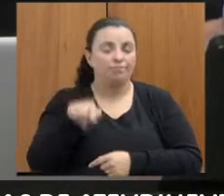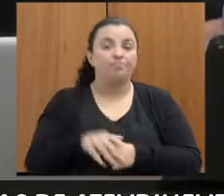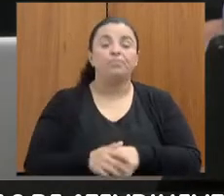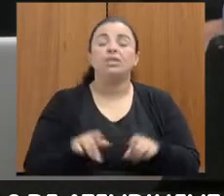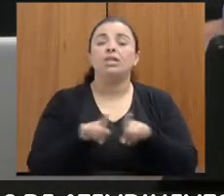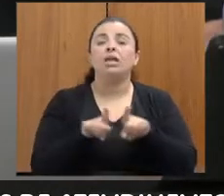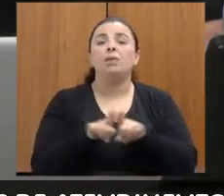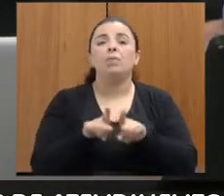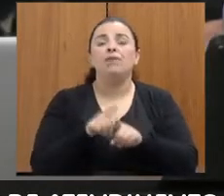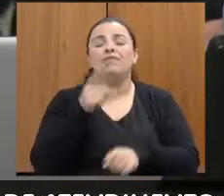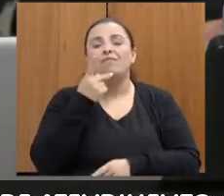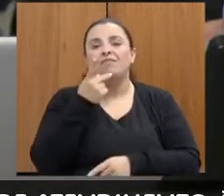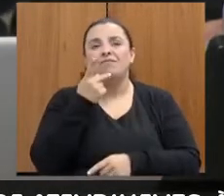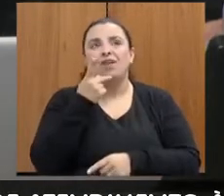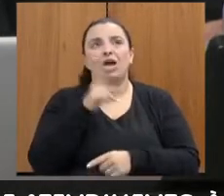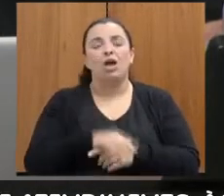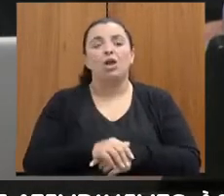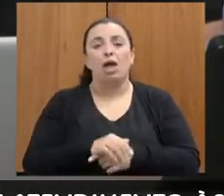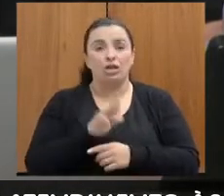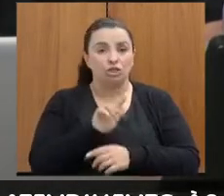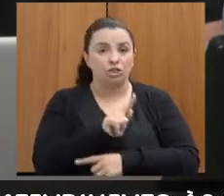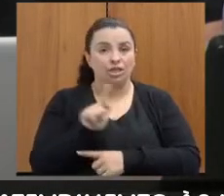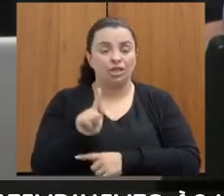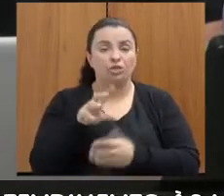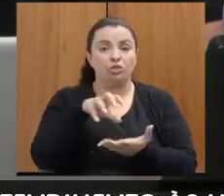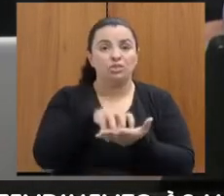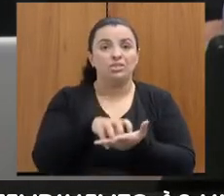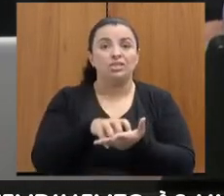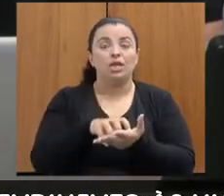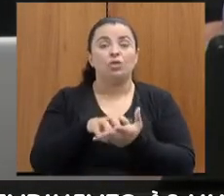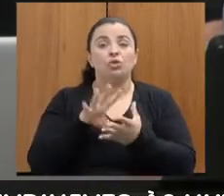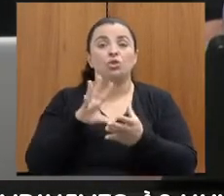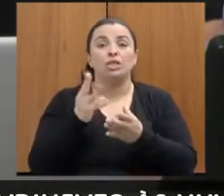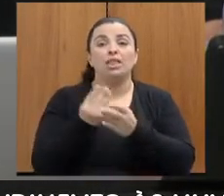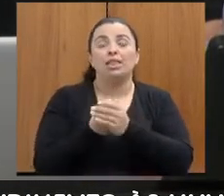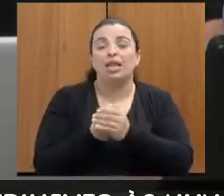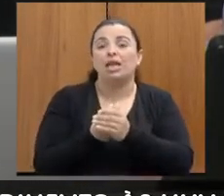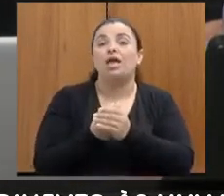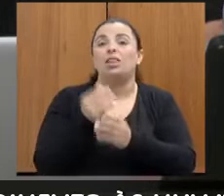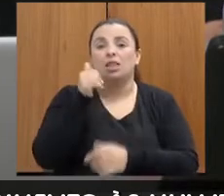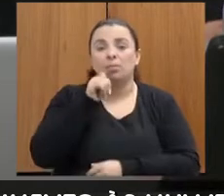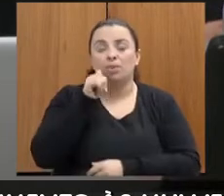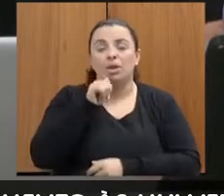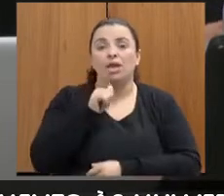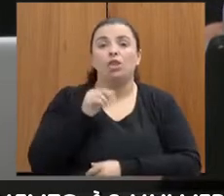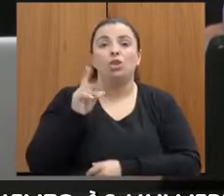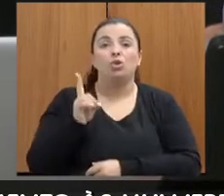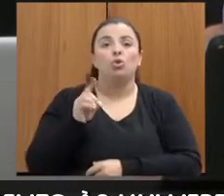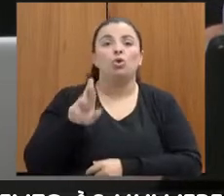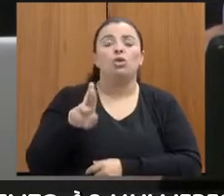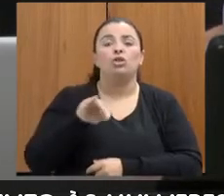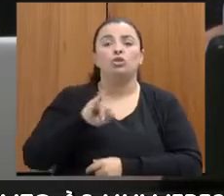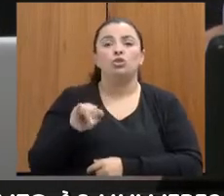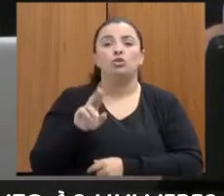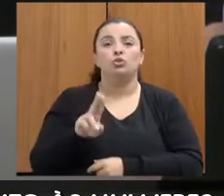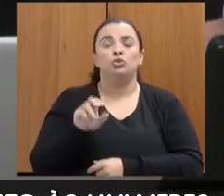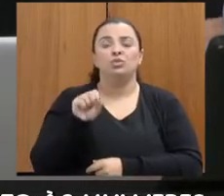gerente do Centro Integrado da Mulher de Uberaba, doutora Jussiara Moura